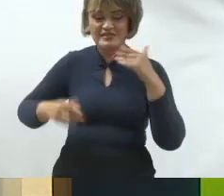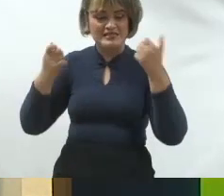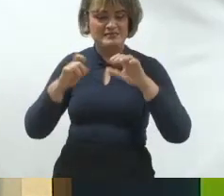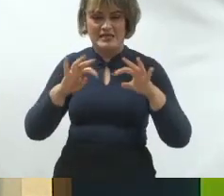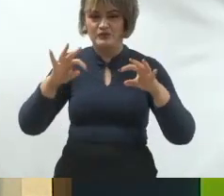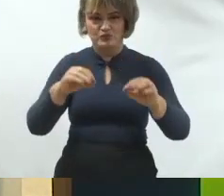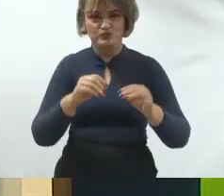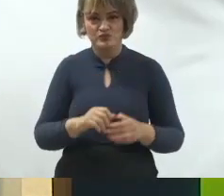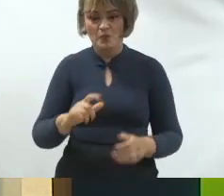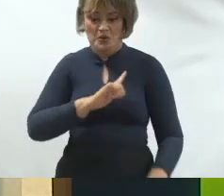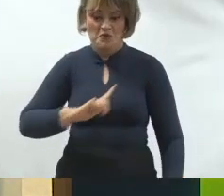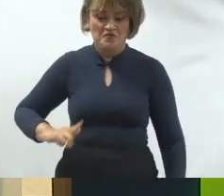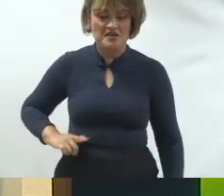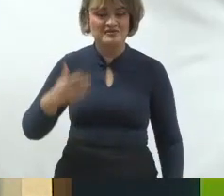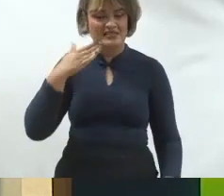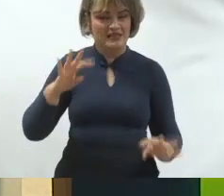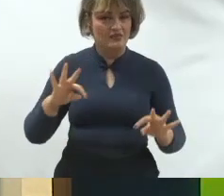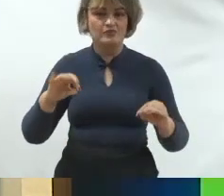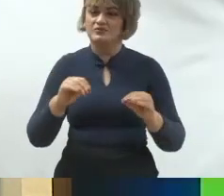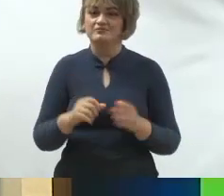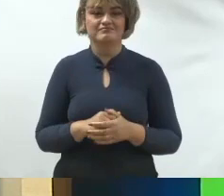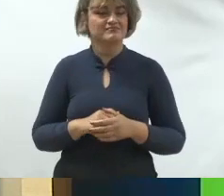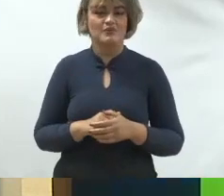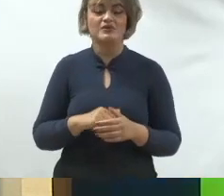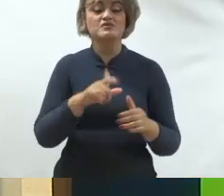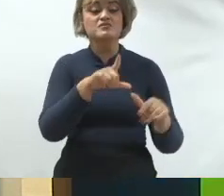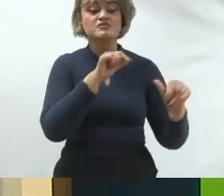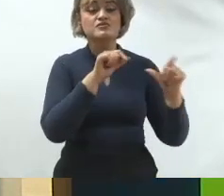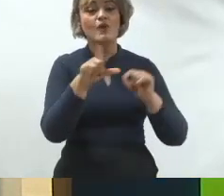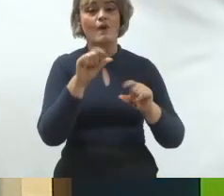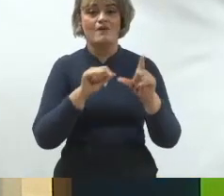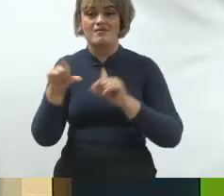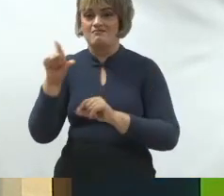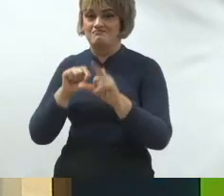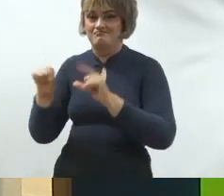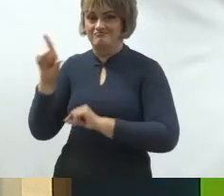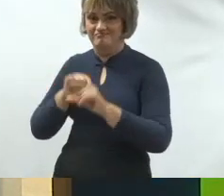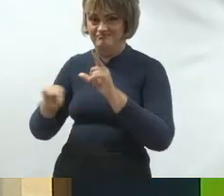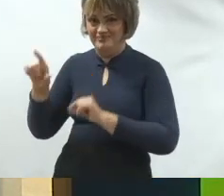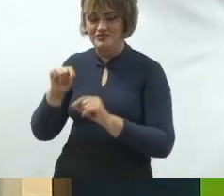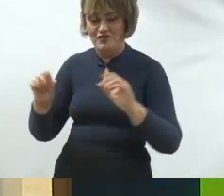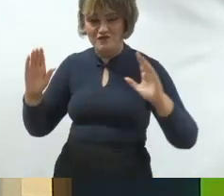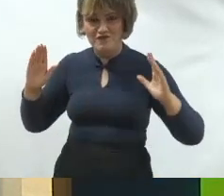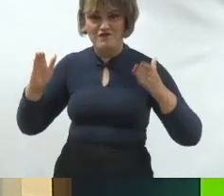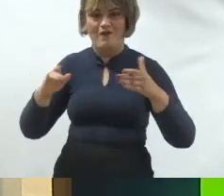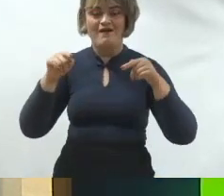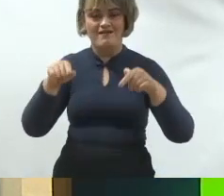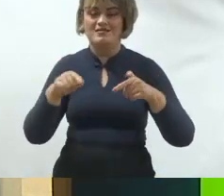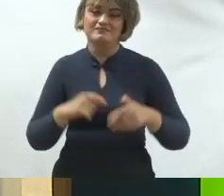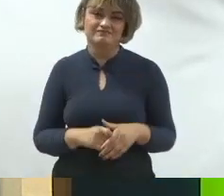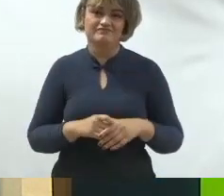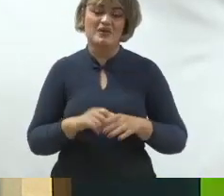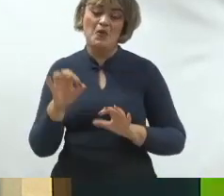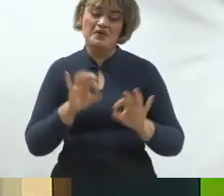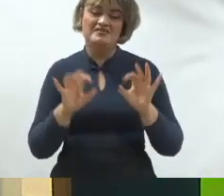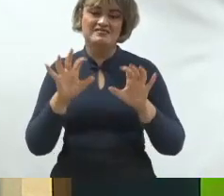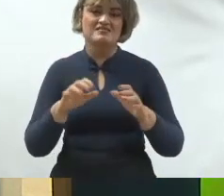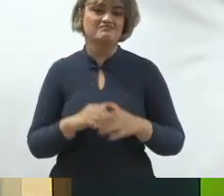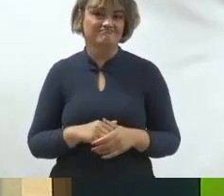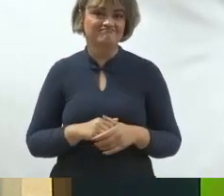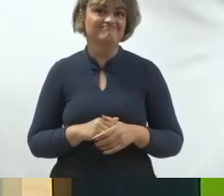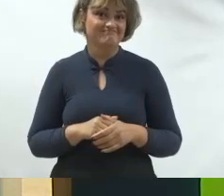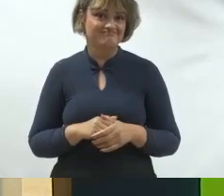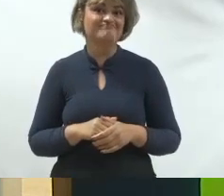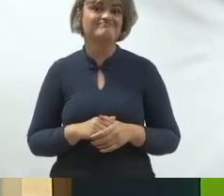governador a gente faz isso, escolhe pautas, escolhe bandeiras, escolhe premissa e segue a construção do discurso que feito dessa forma. E olha lá,